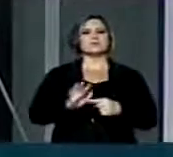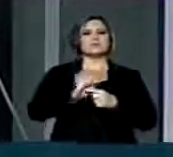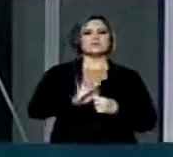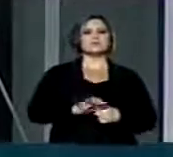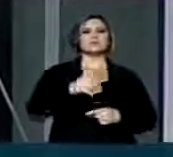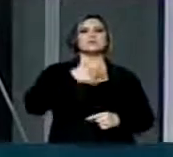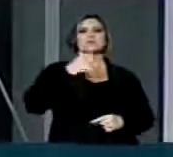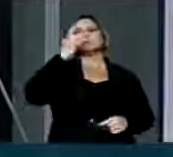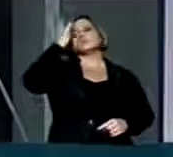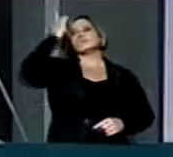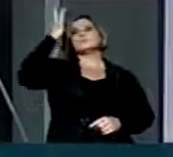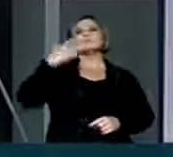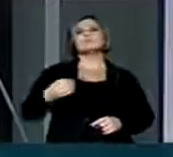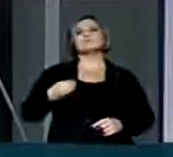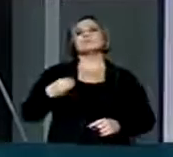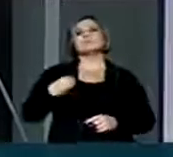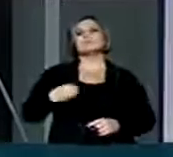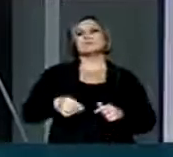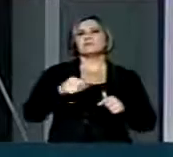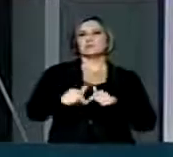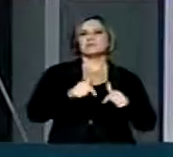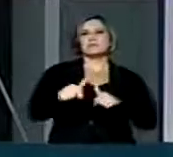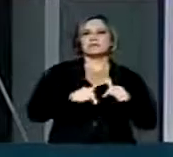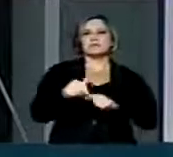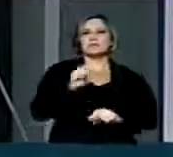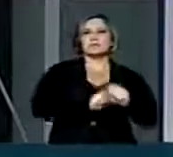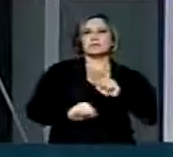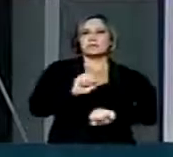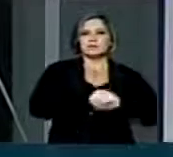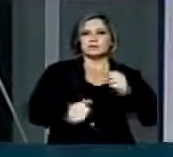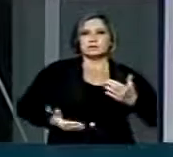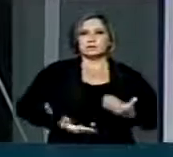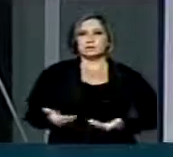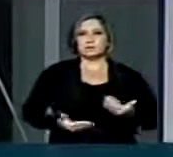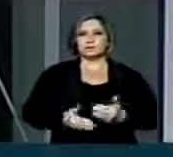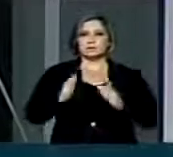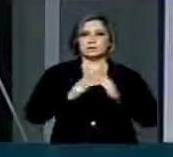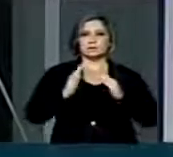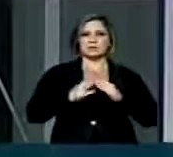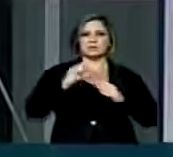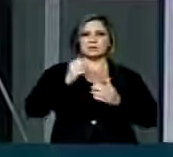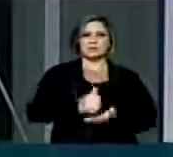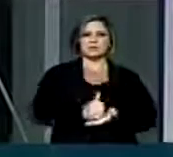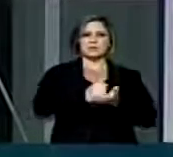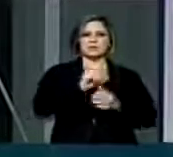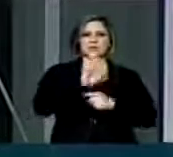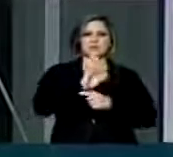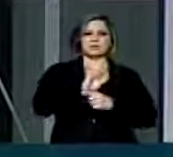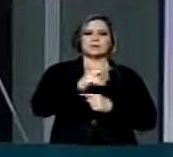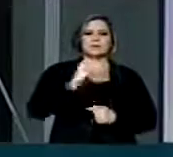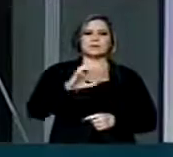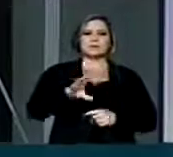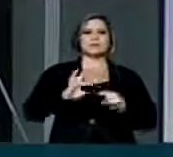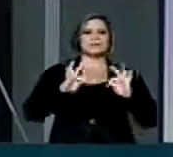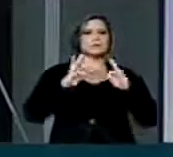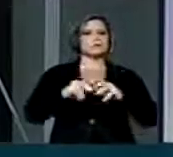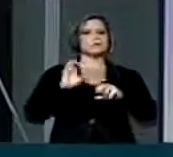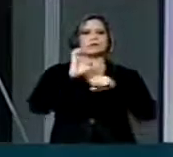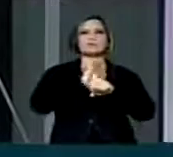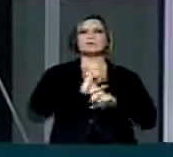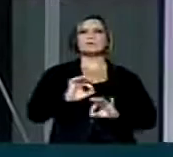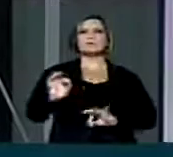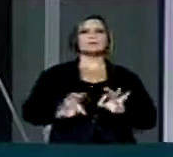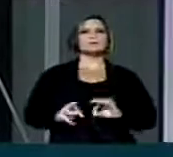mais fácil a vida da trabalhadora doméstica. O apoio à PEC se verifica em todos os níveis de